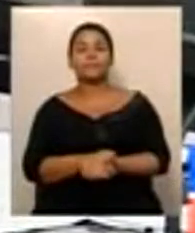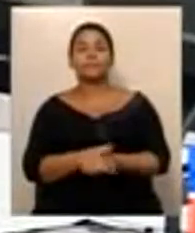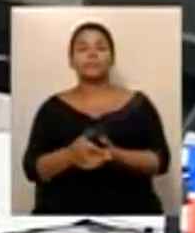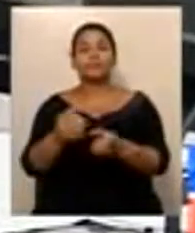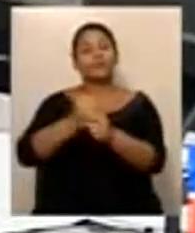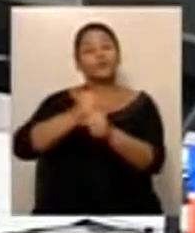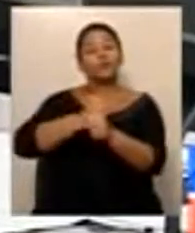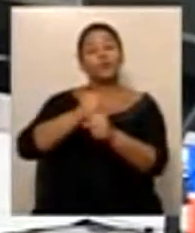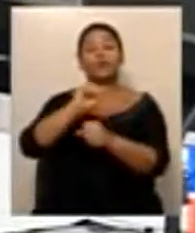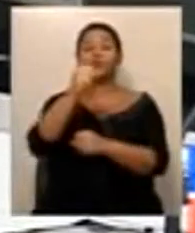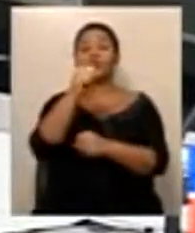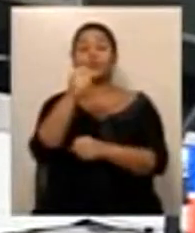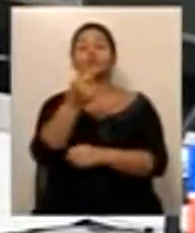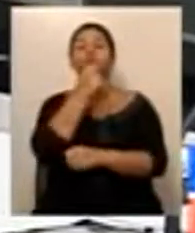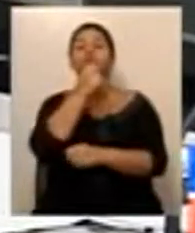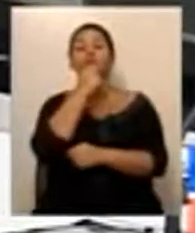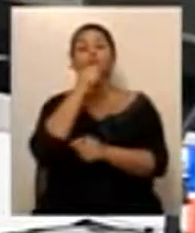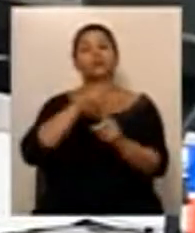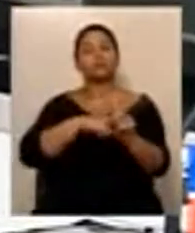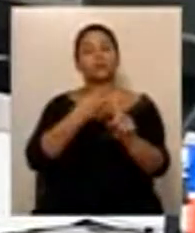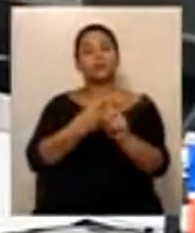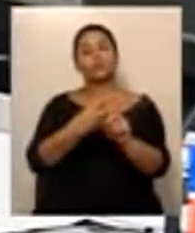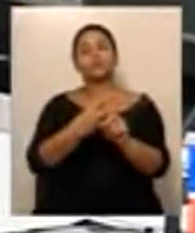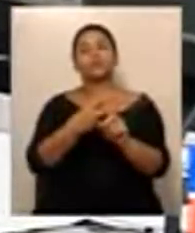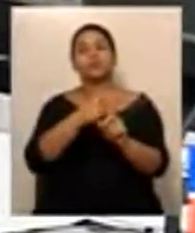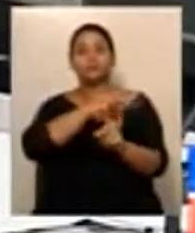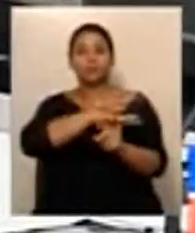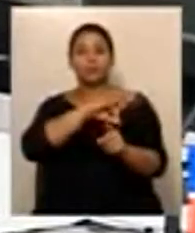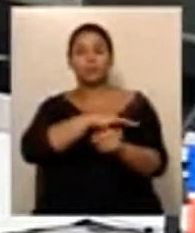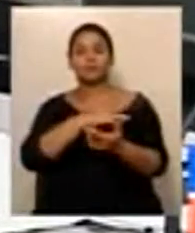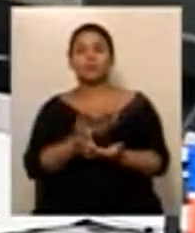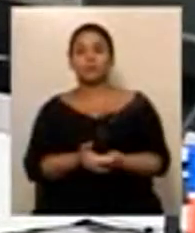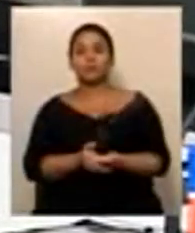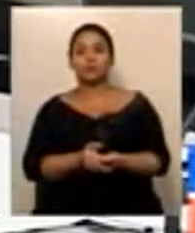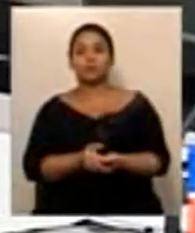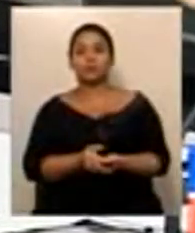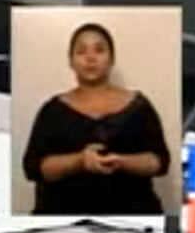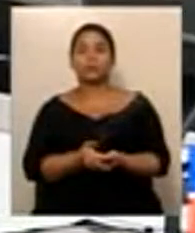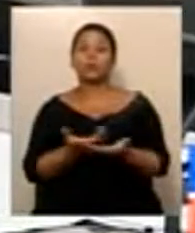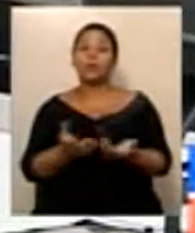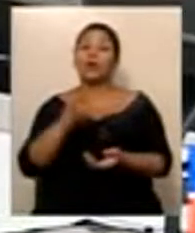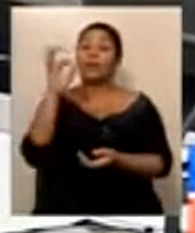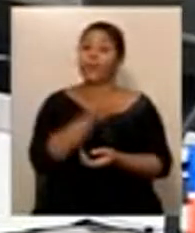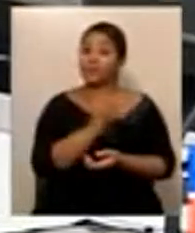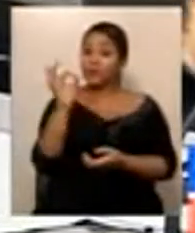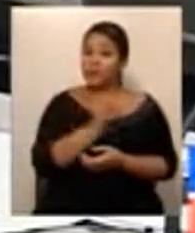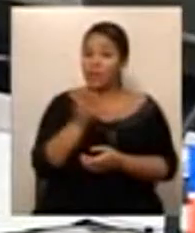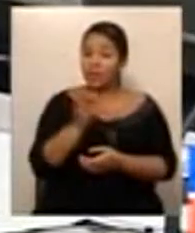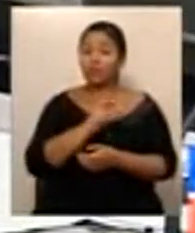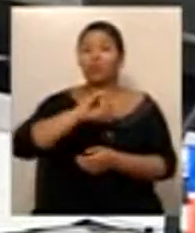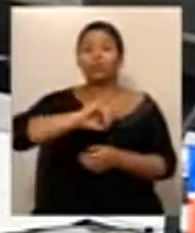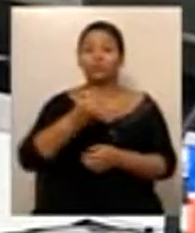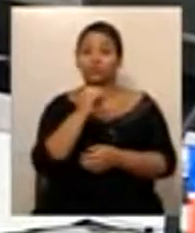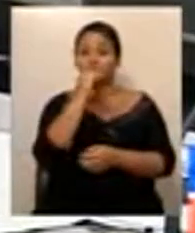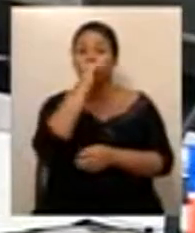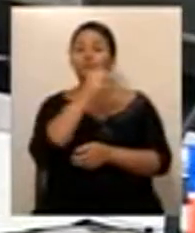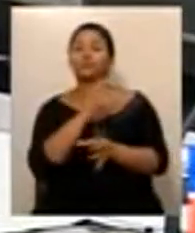justiça e mande o percentual referente aos oito anos, a reposição salarial